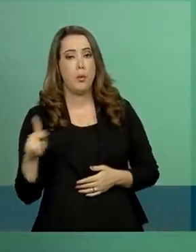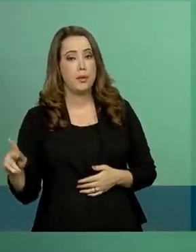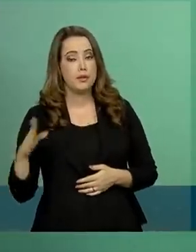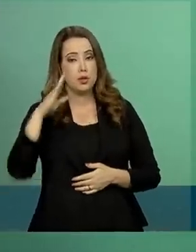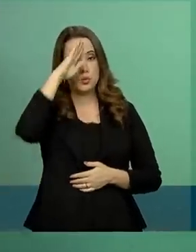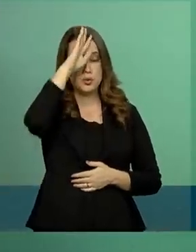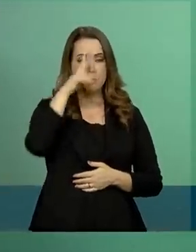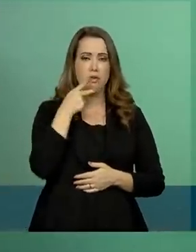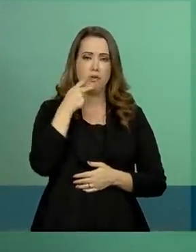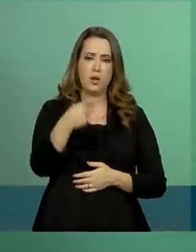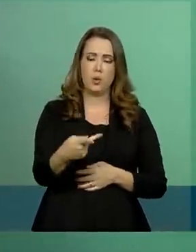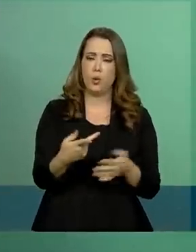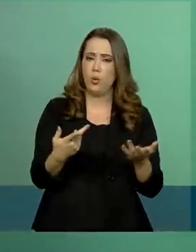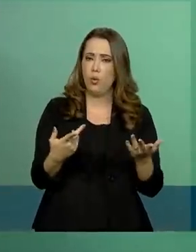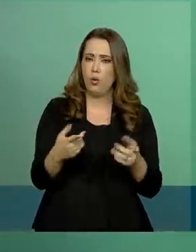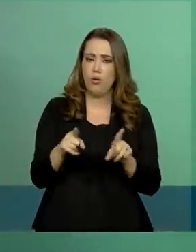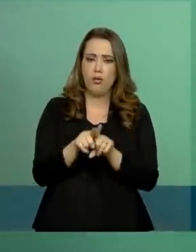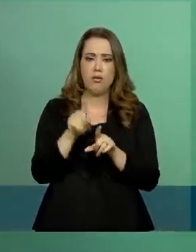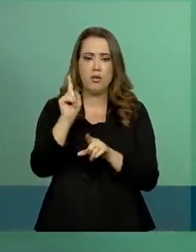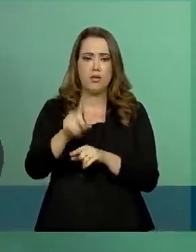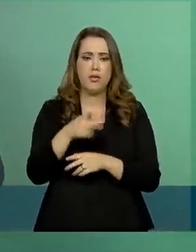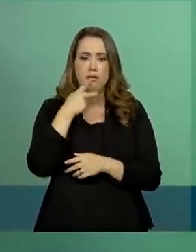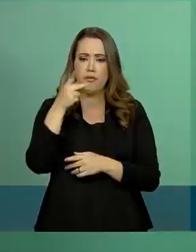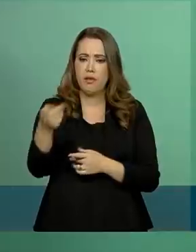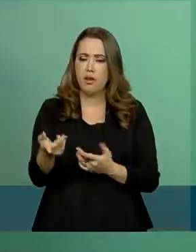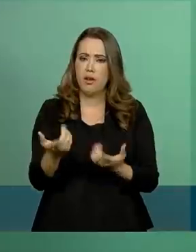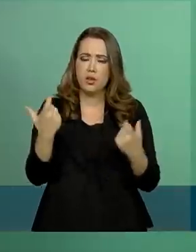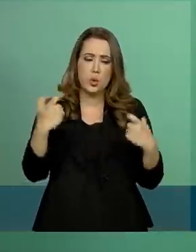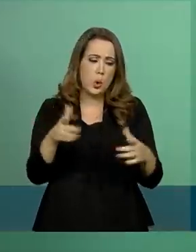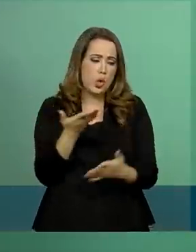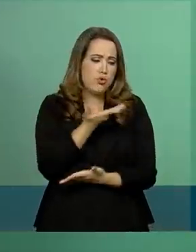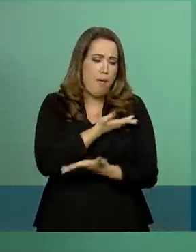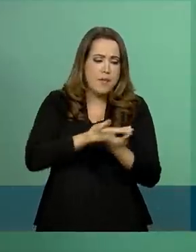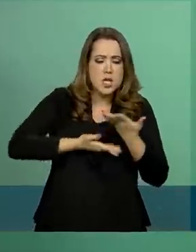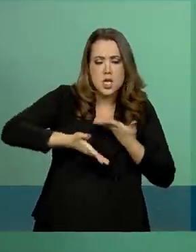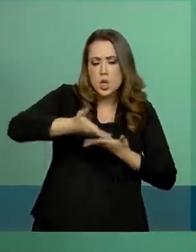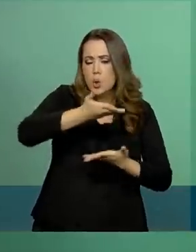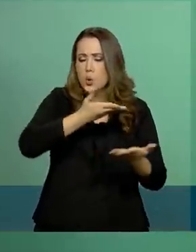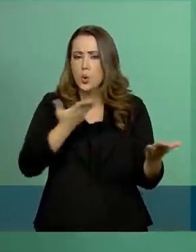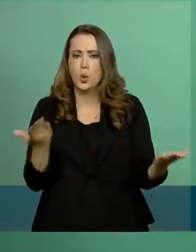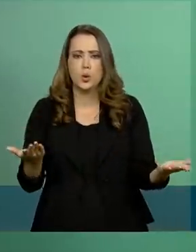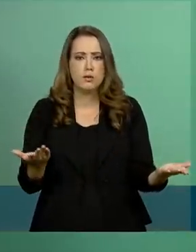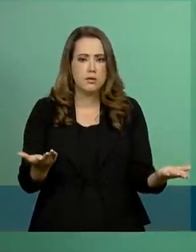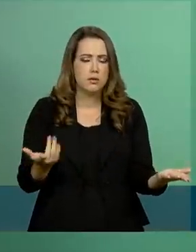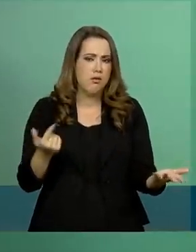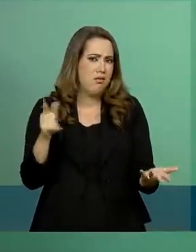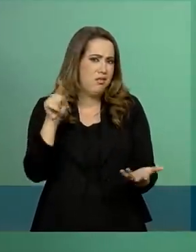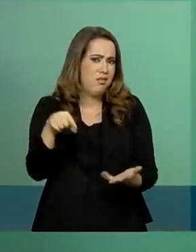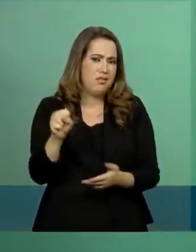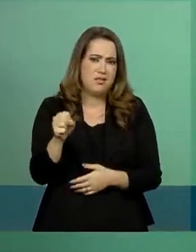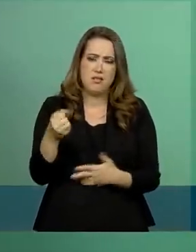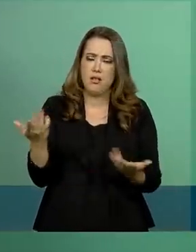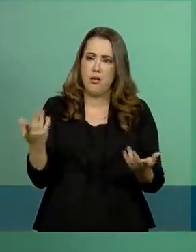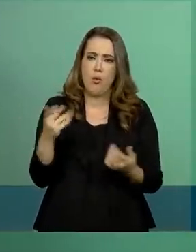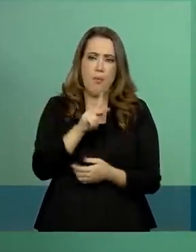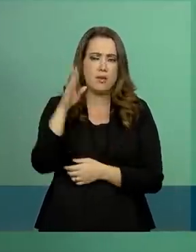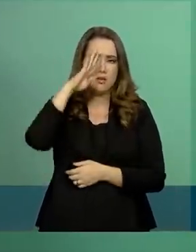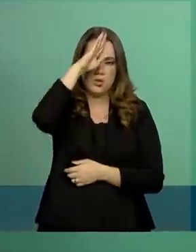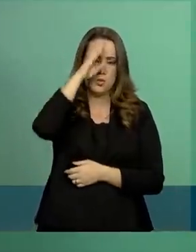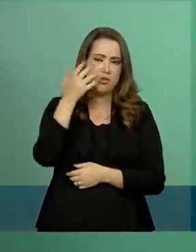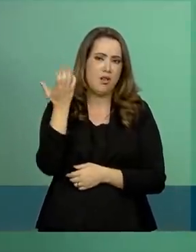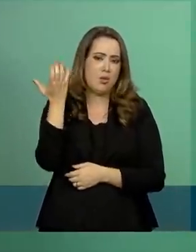Banco do Brasil, foi um comentário num ambiente muito amigável. Obviamente que o presidente não quer e não